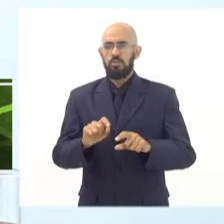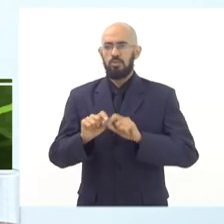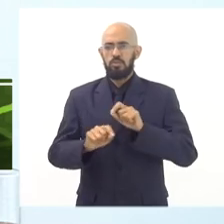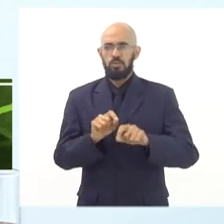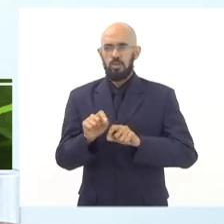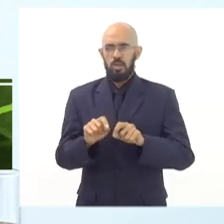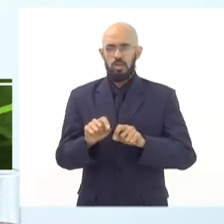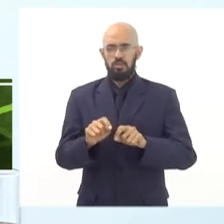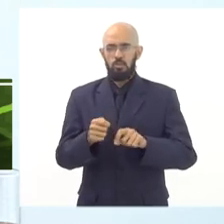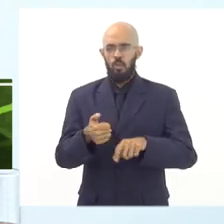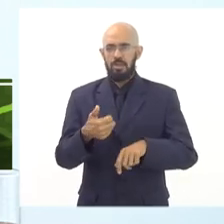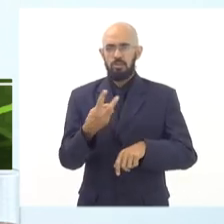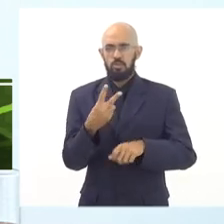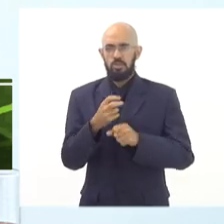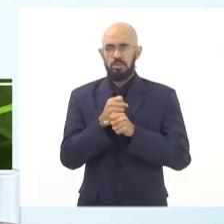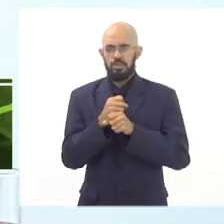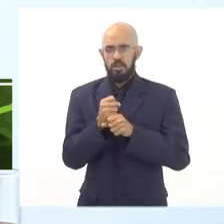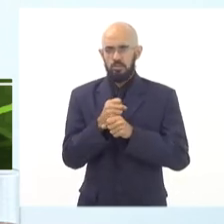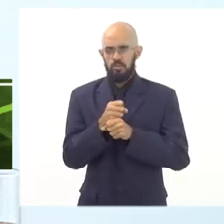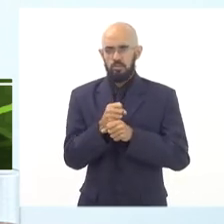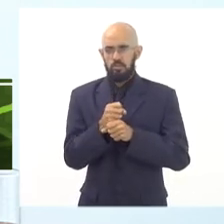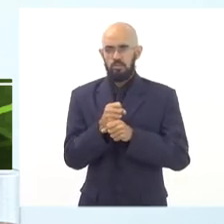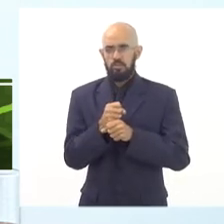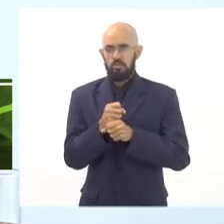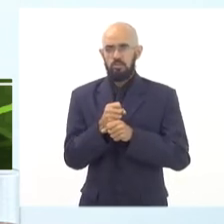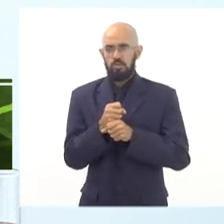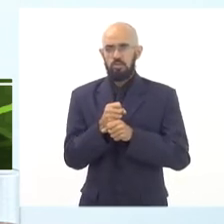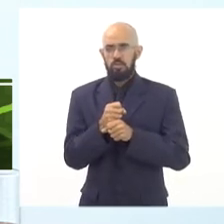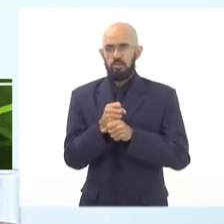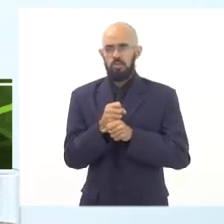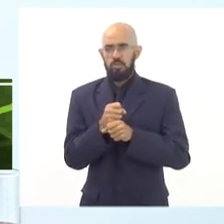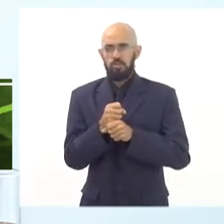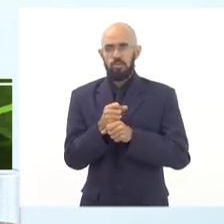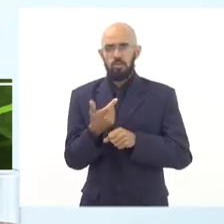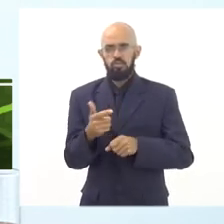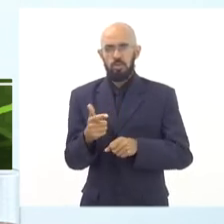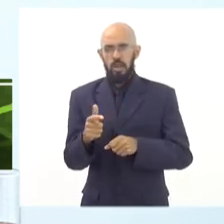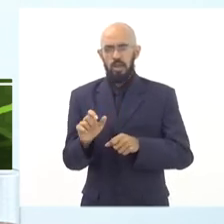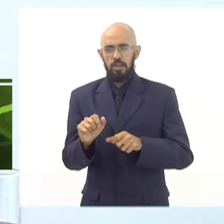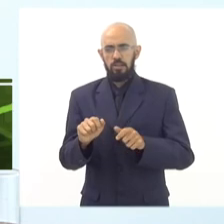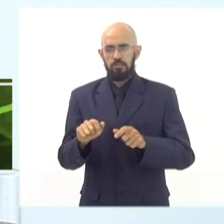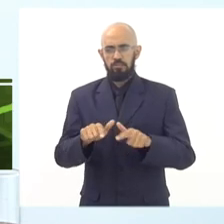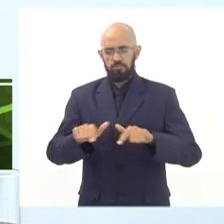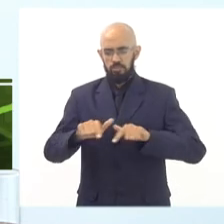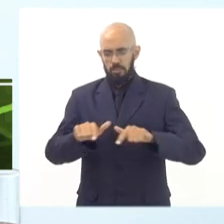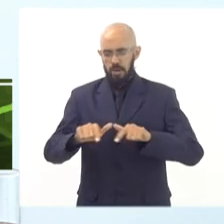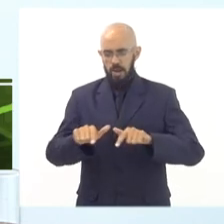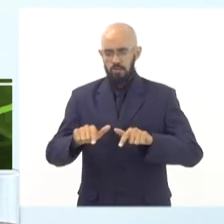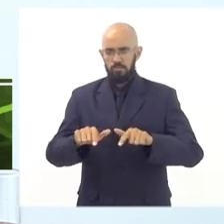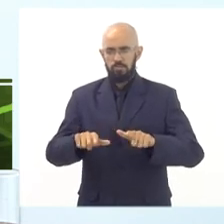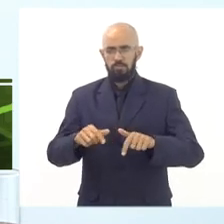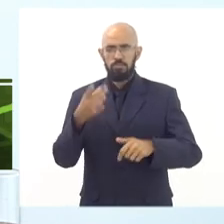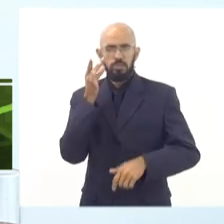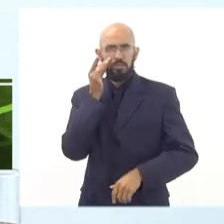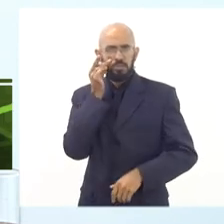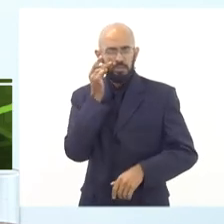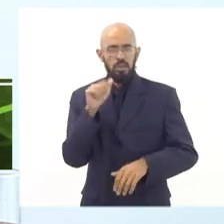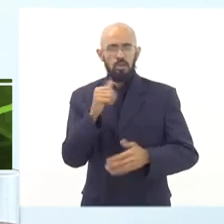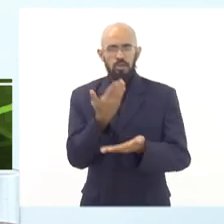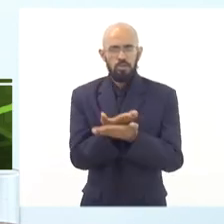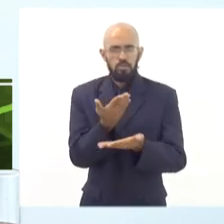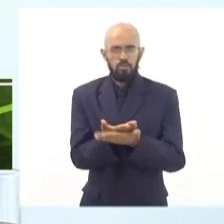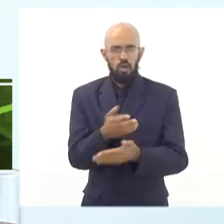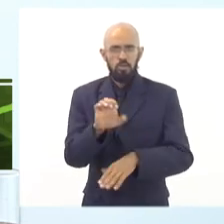anos sem atividades presenciais, onde as escolas estaduais buscaram